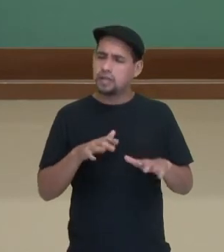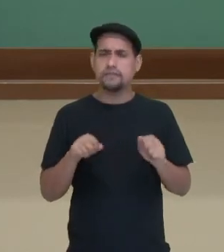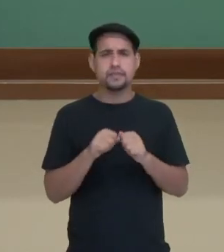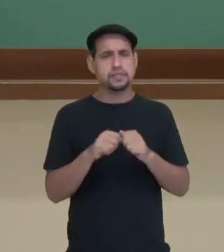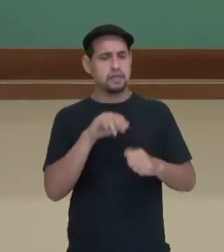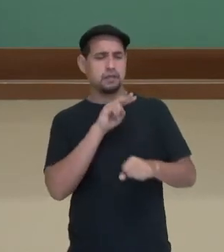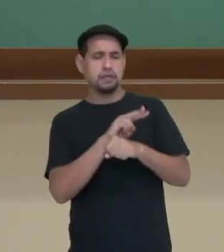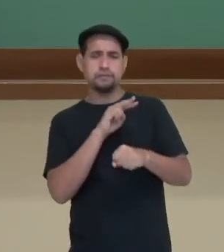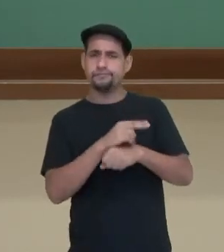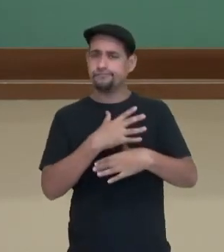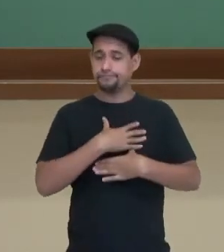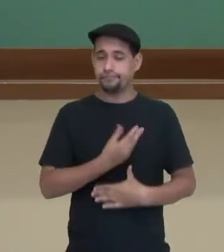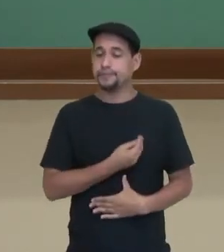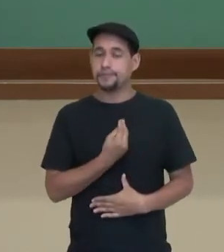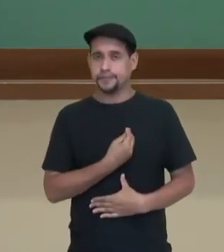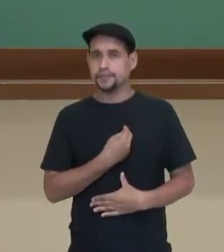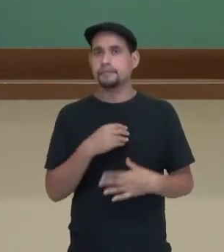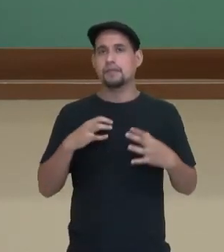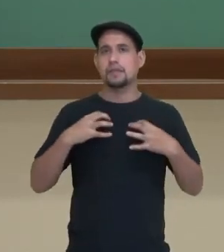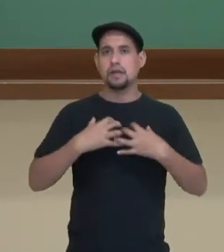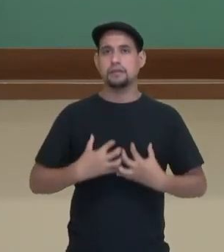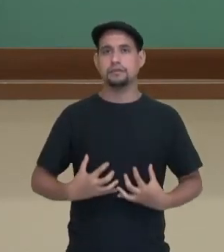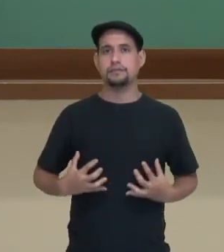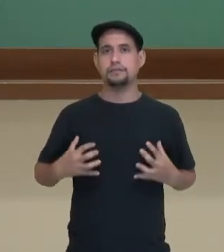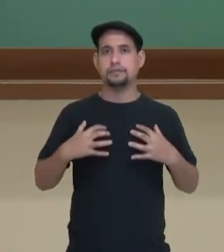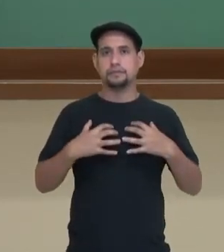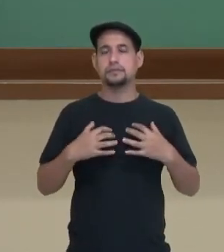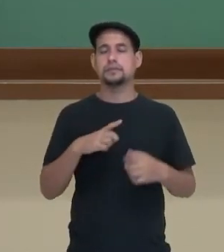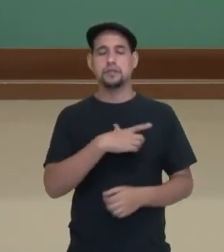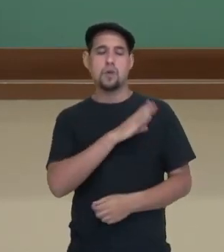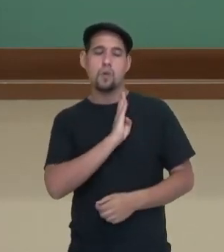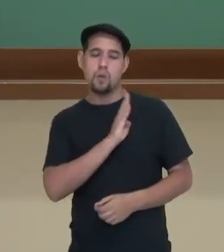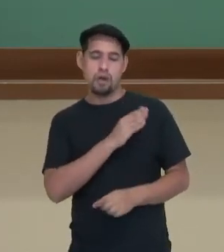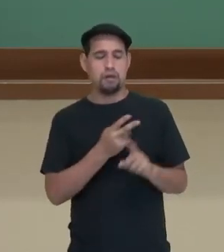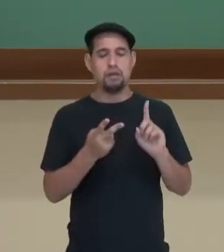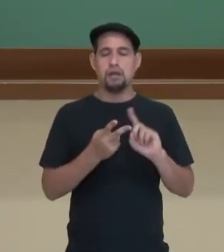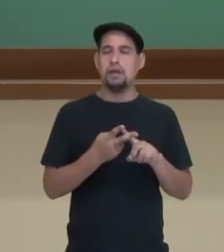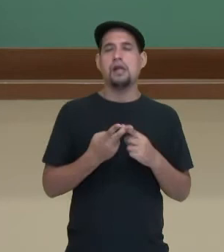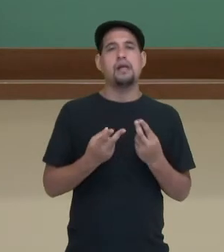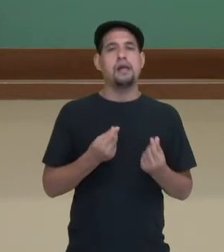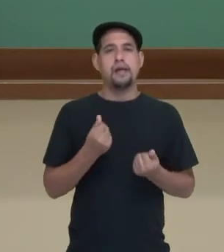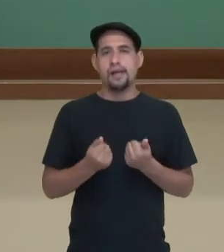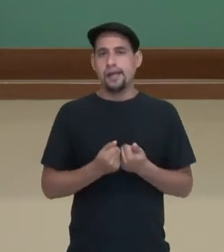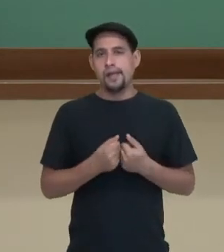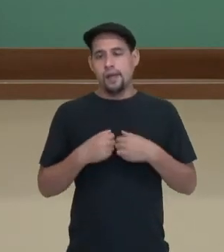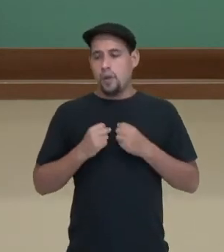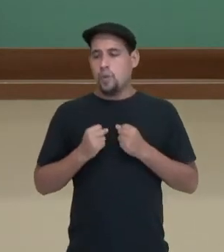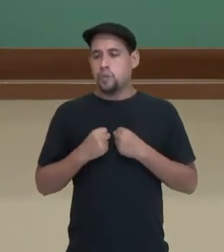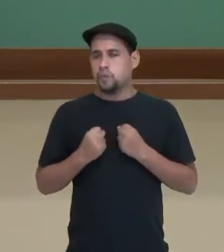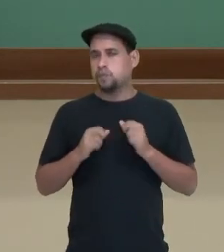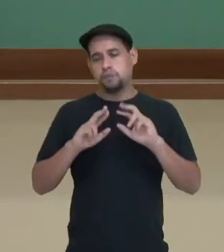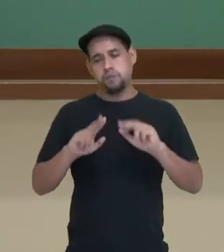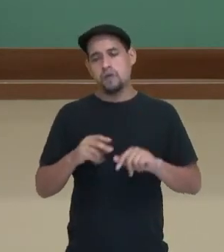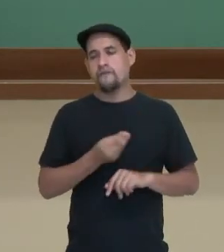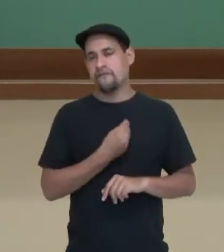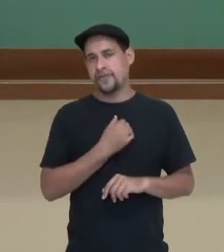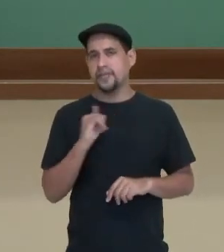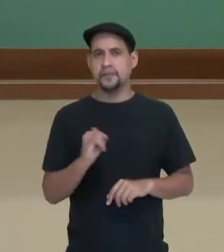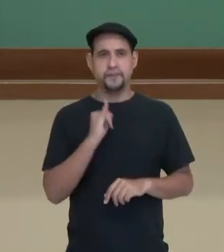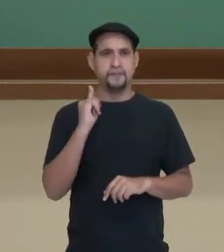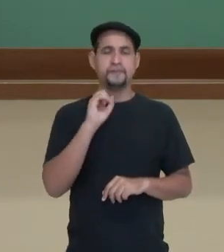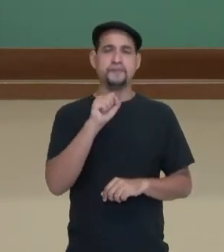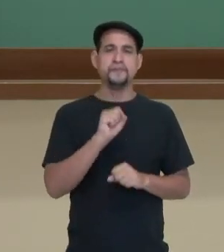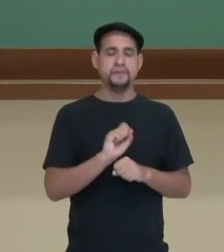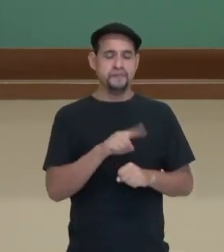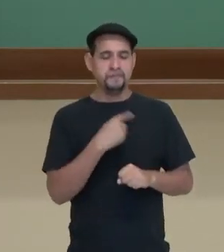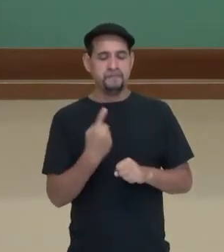Protege os órgãos vitais. Então, na caixa torácica temos o coração, o pulmão, que são órgãos vitais. É